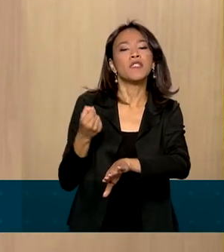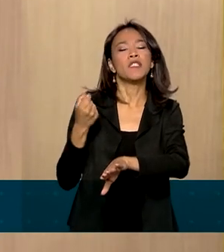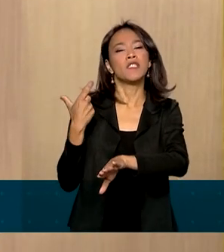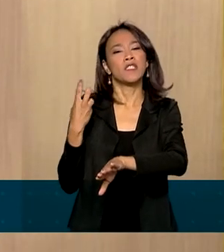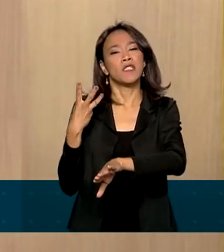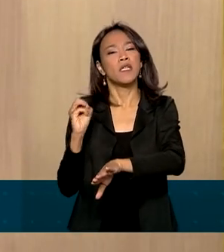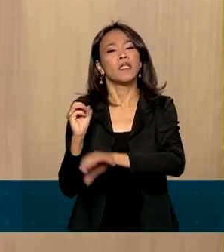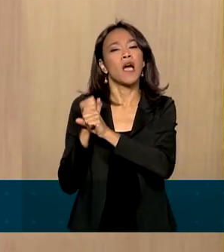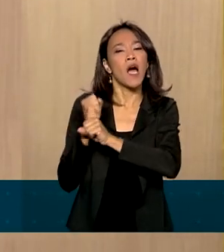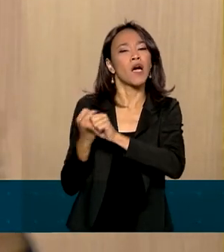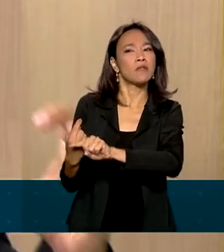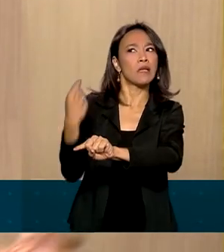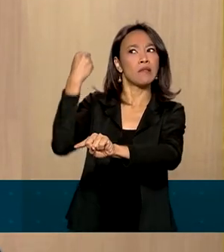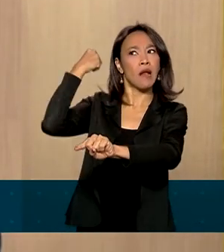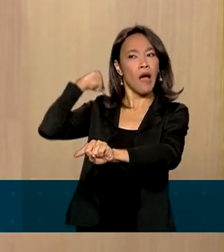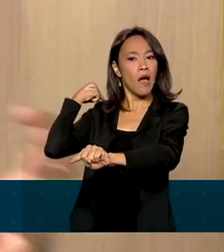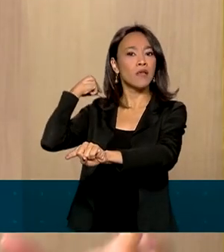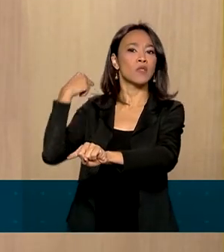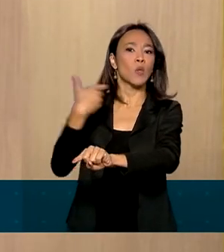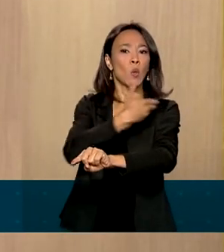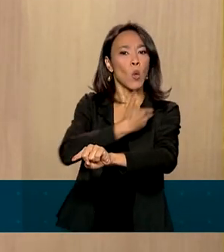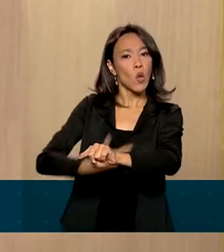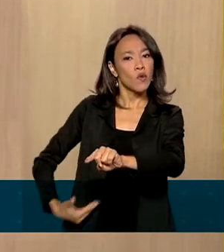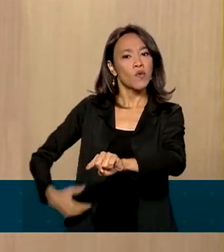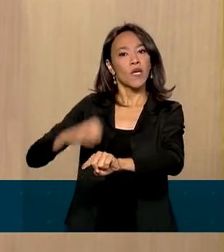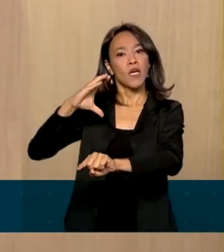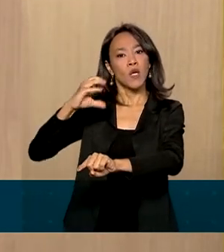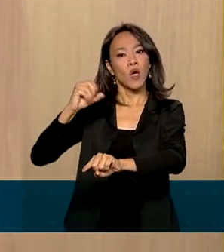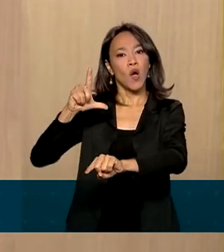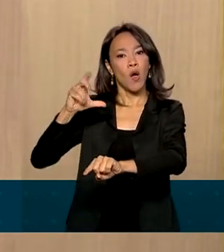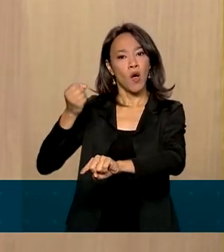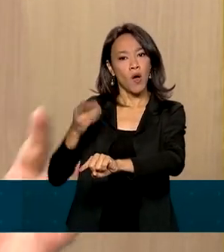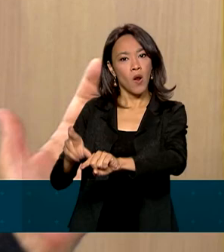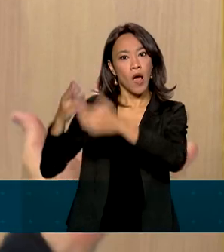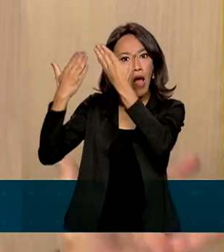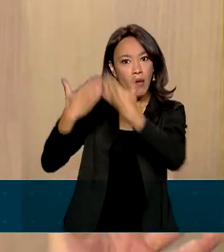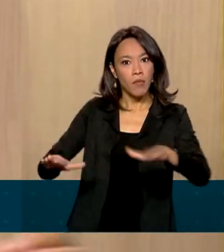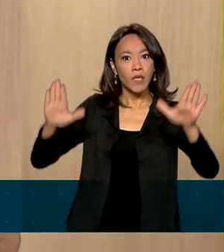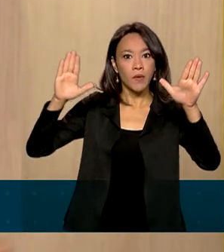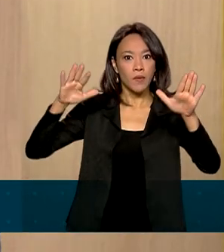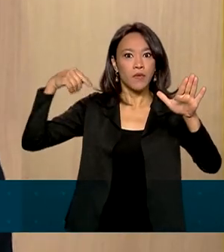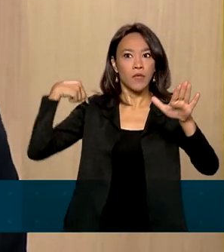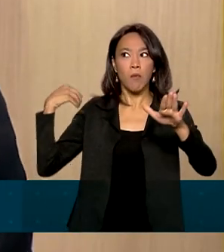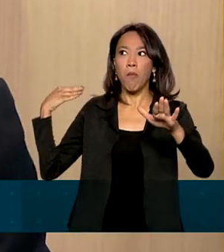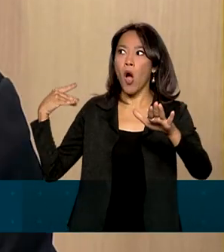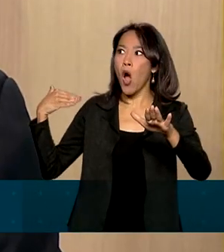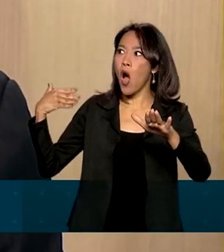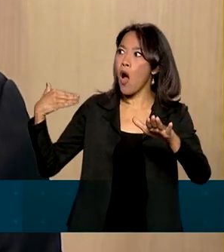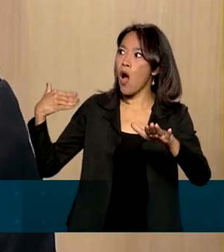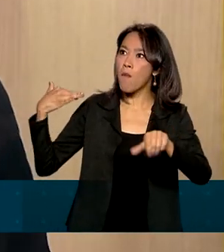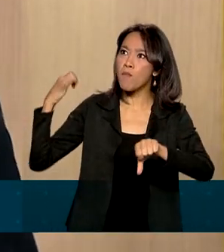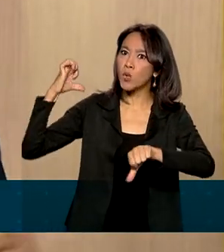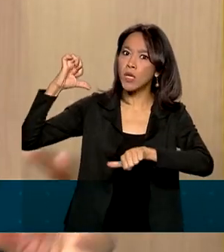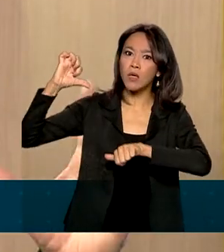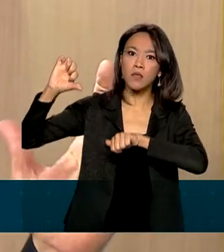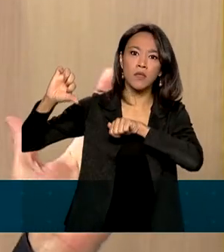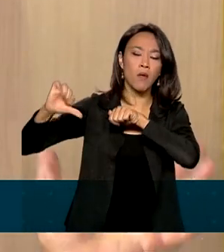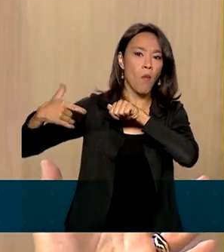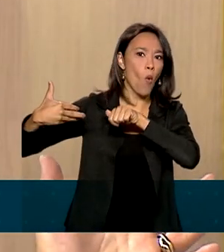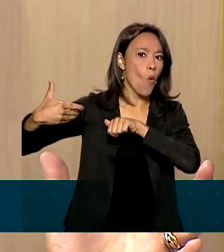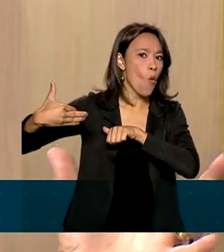1990, quando o governo Collor promoveu essa grande abertura. E aí, então, o setor passou por uma grande transformação.